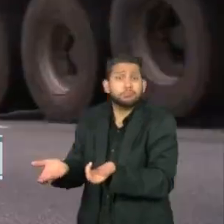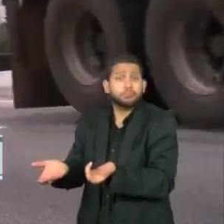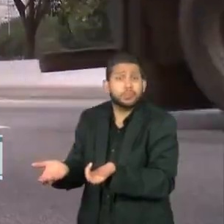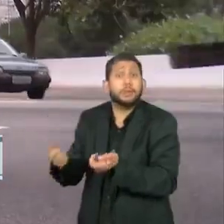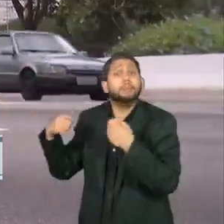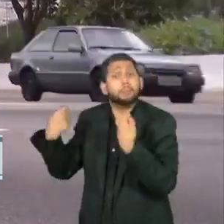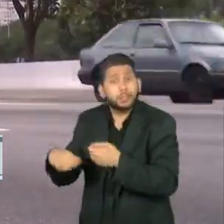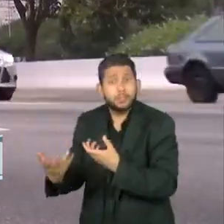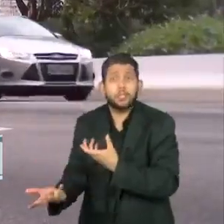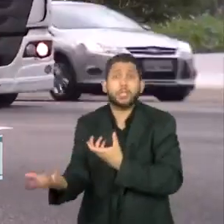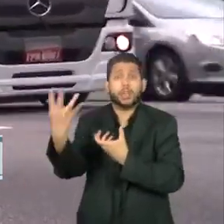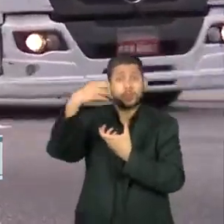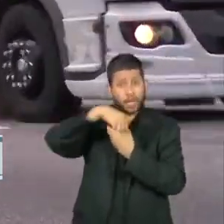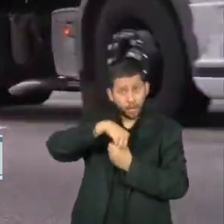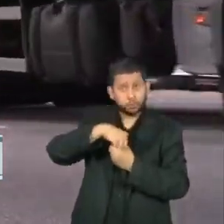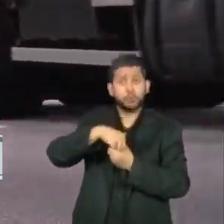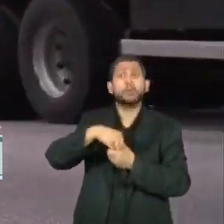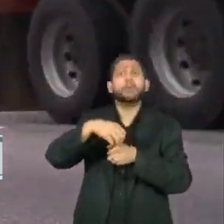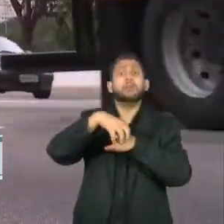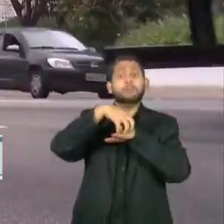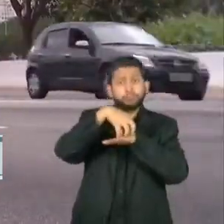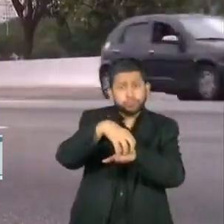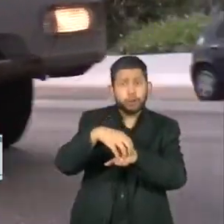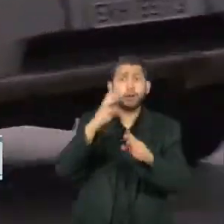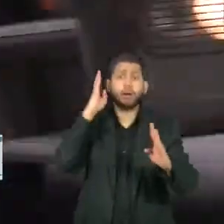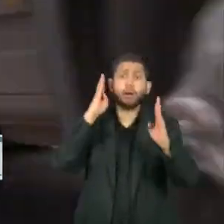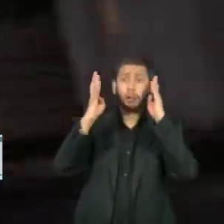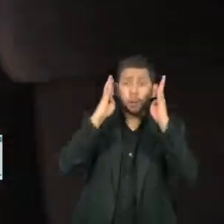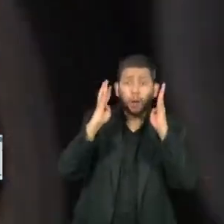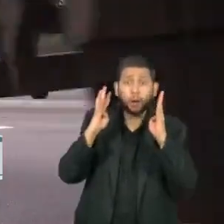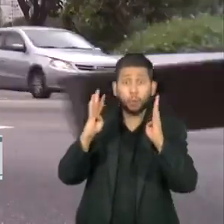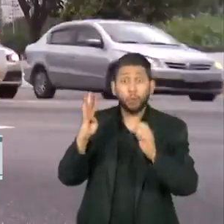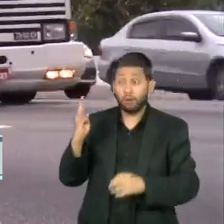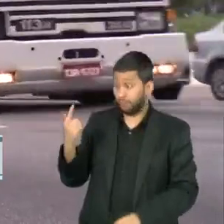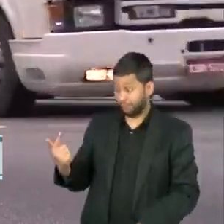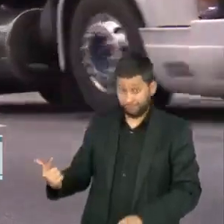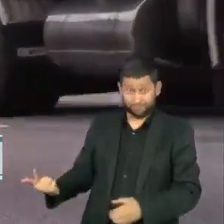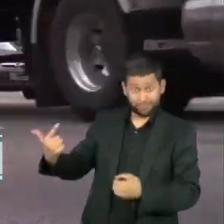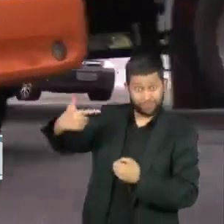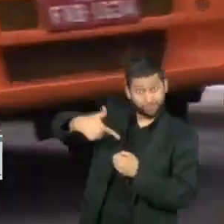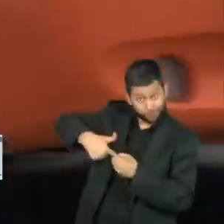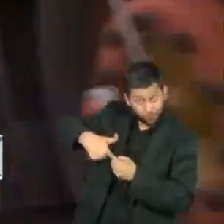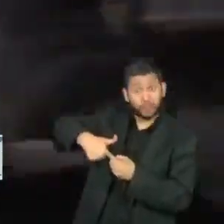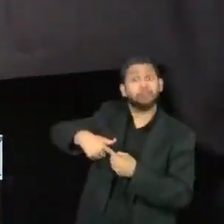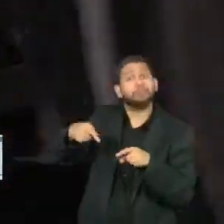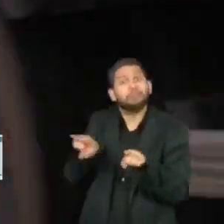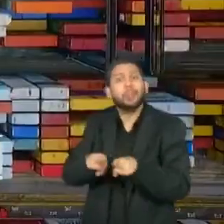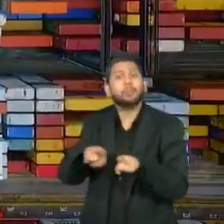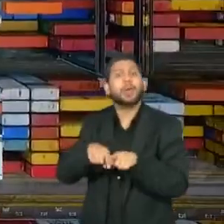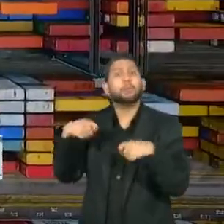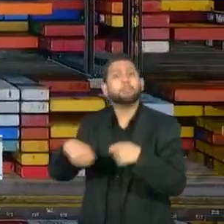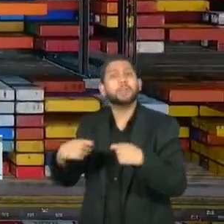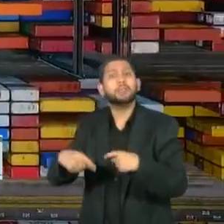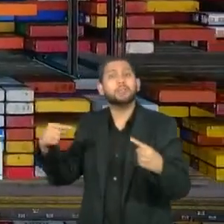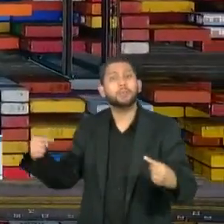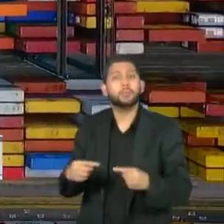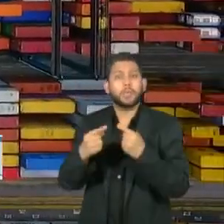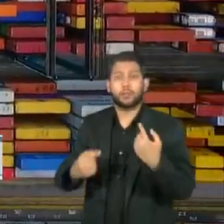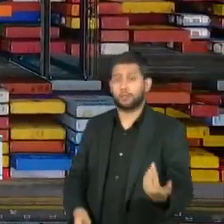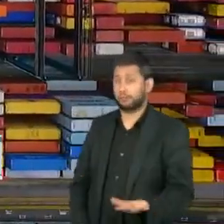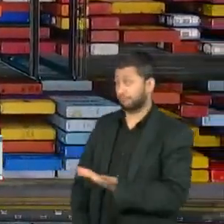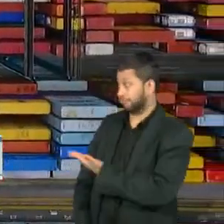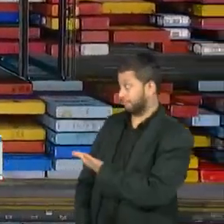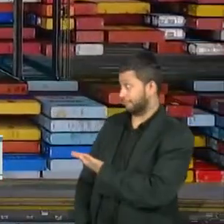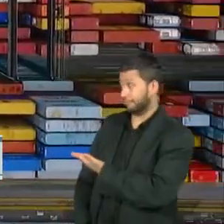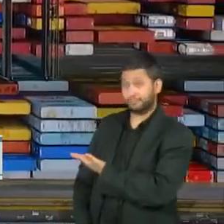que vai embarcar, no tipo de caminhão, no combustível que vai nesse caminhão, no processo de rodagem até o porto, ou